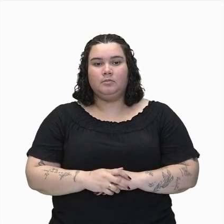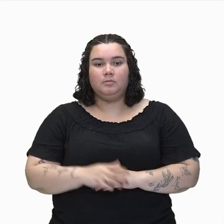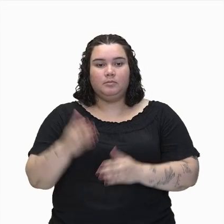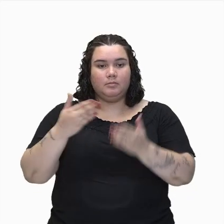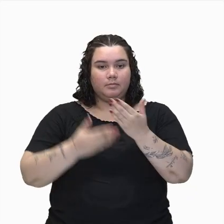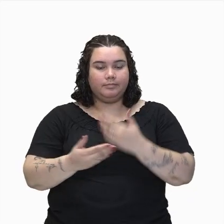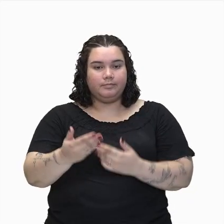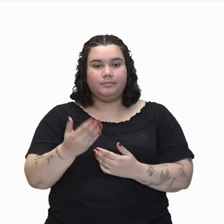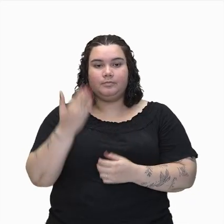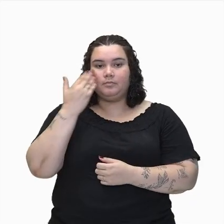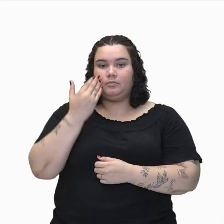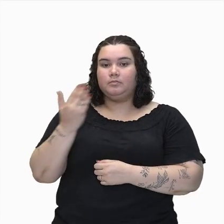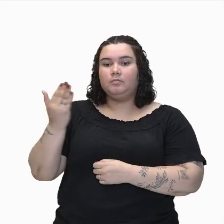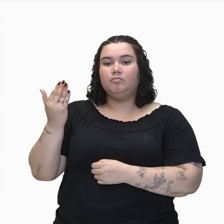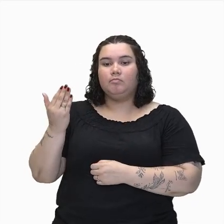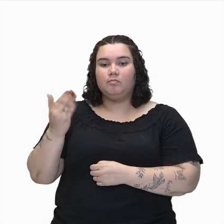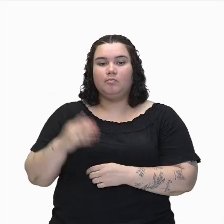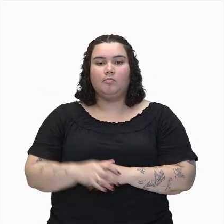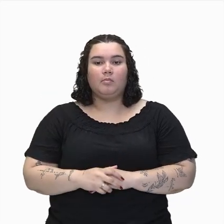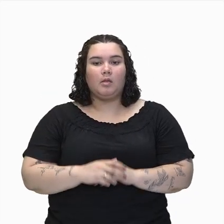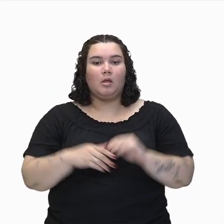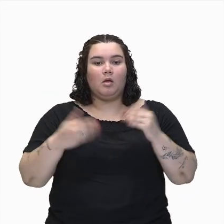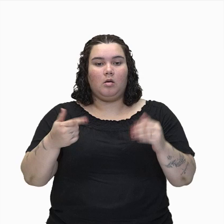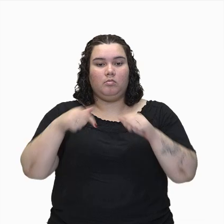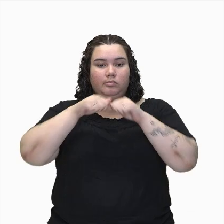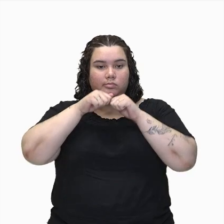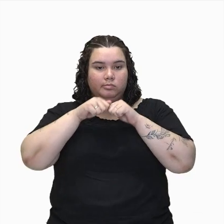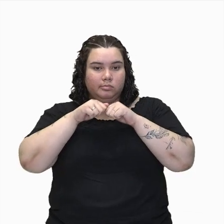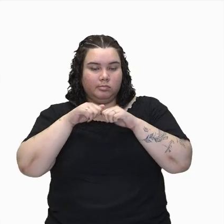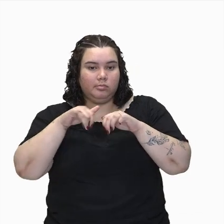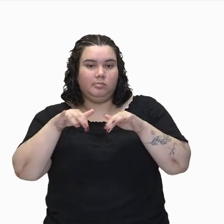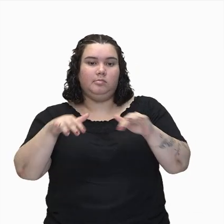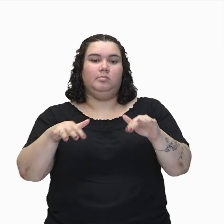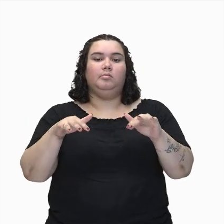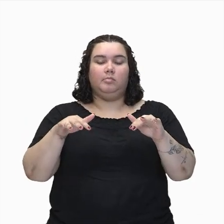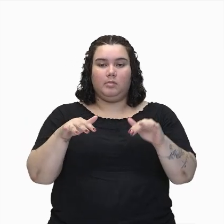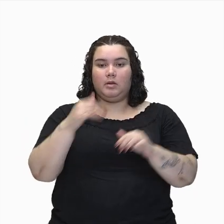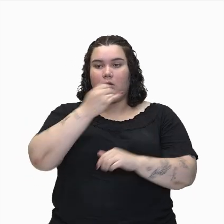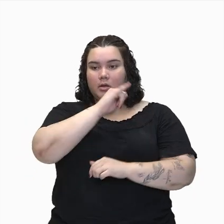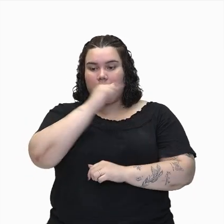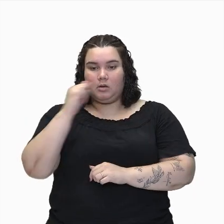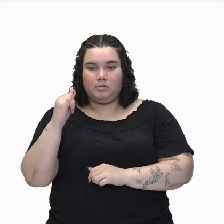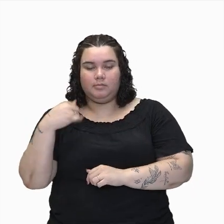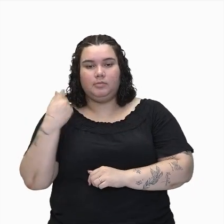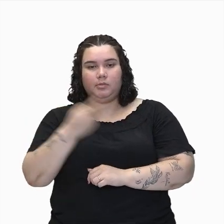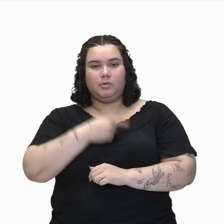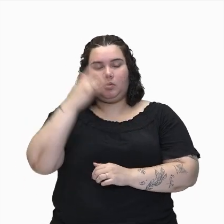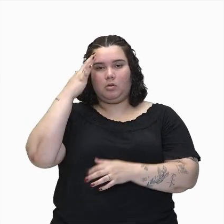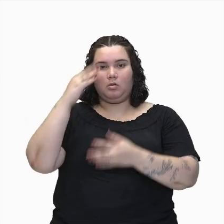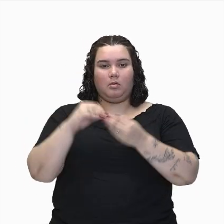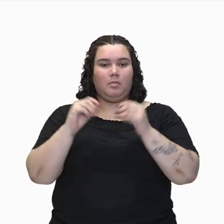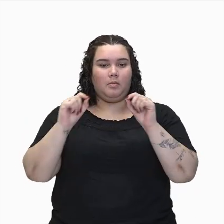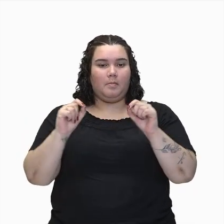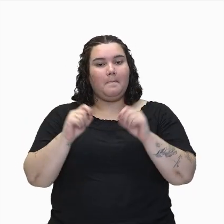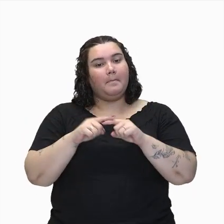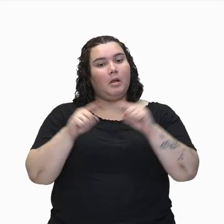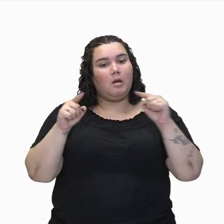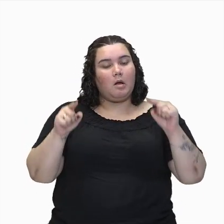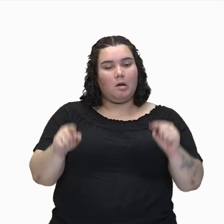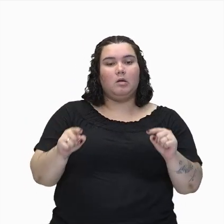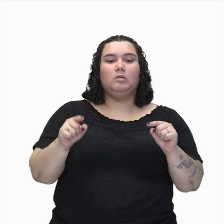transmissão, tá, pessoal? E esse caminho que é percorrido pela energia, a gente pode dizer o seguinte, ó. Entretanto,